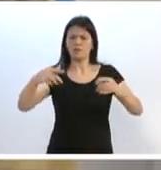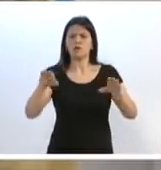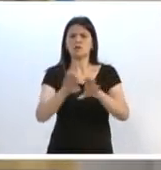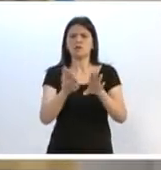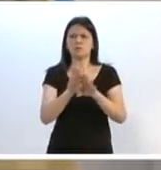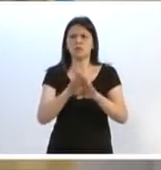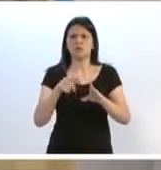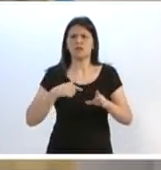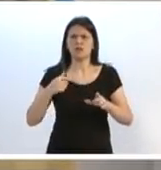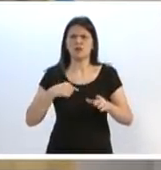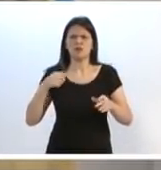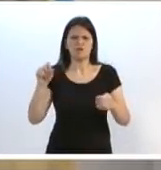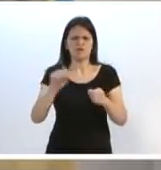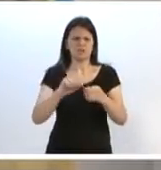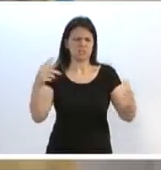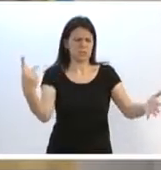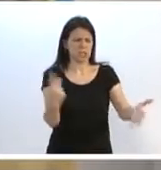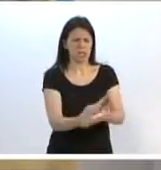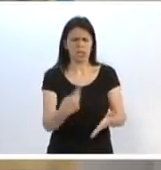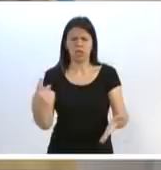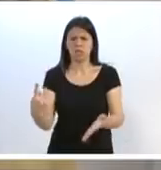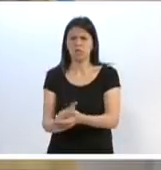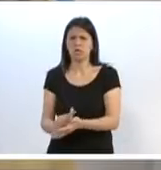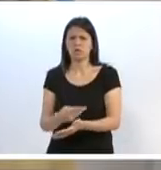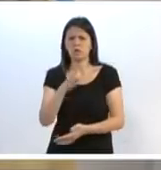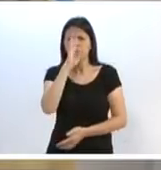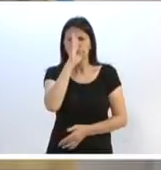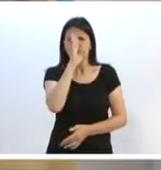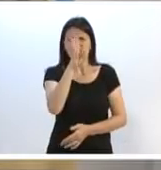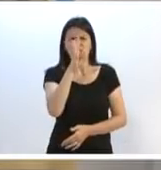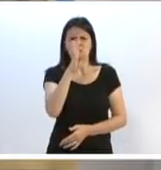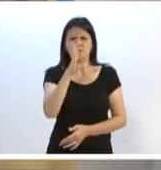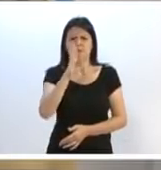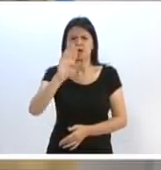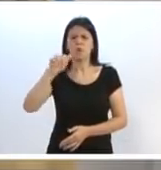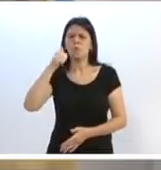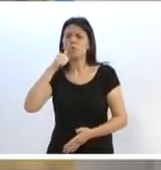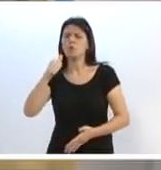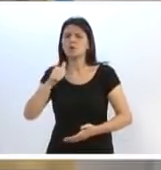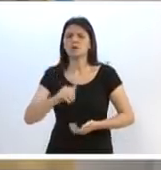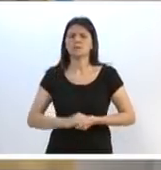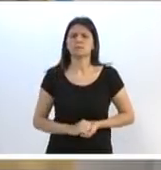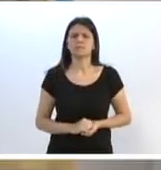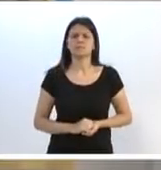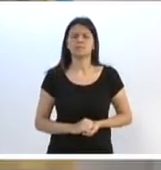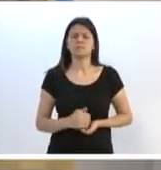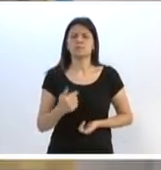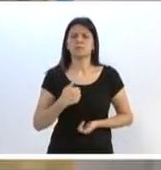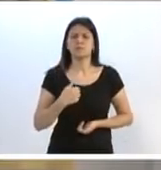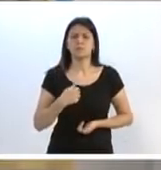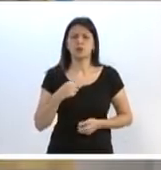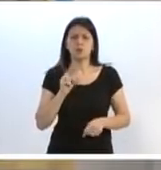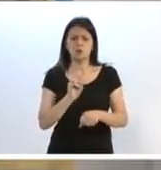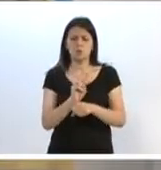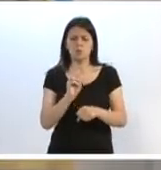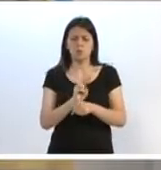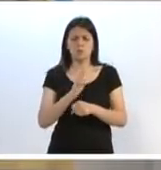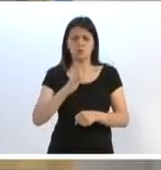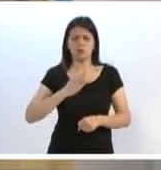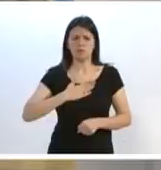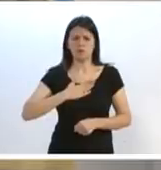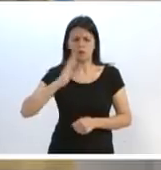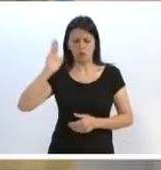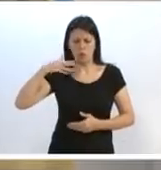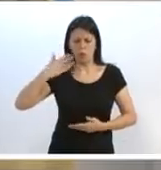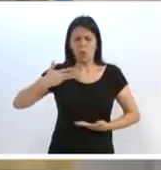e nem querendo bater em ninguém, principalmente no sexo oposto. Eu sou uma pessoa que cuido da minha honra e